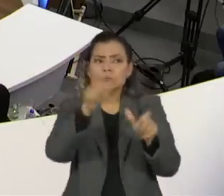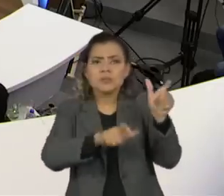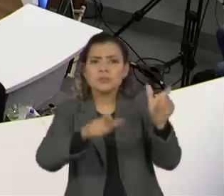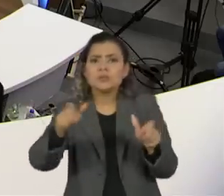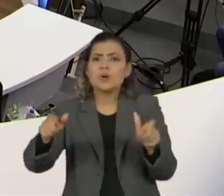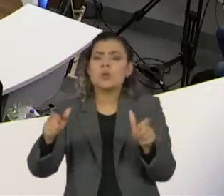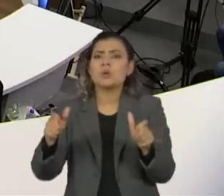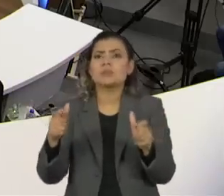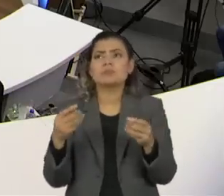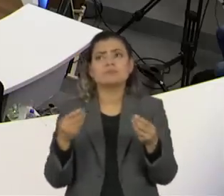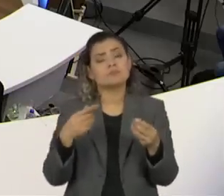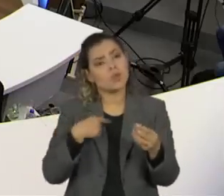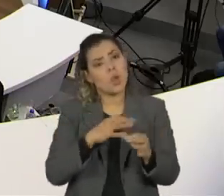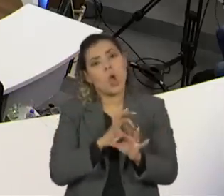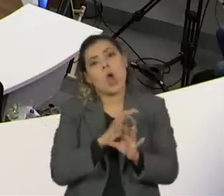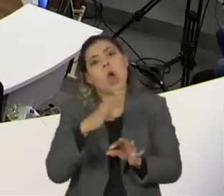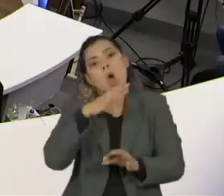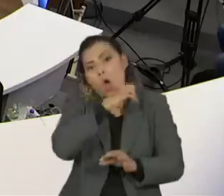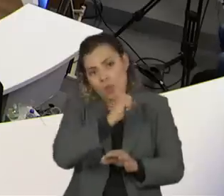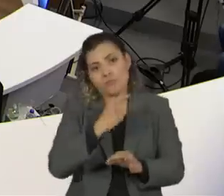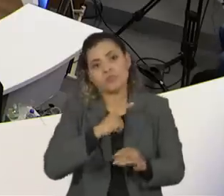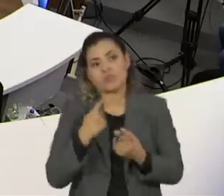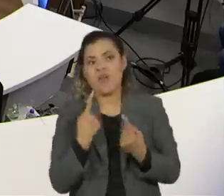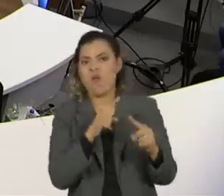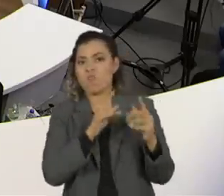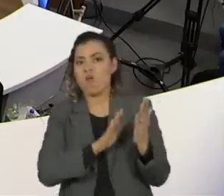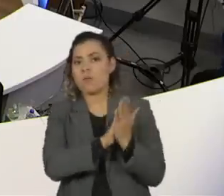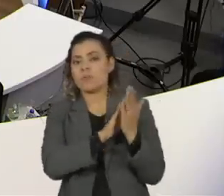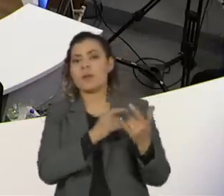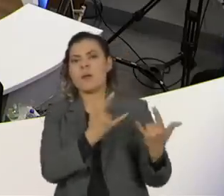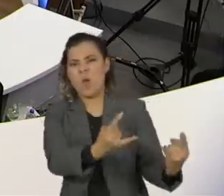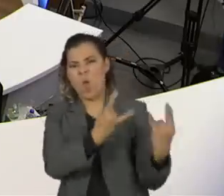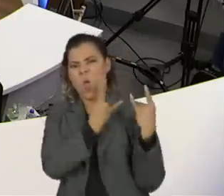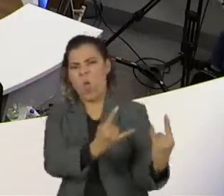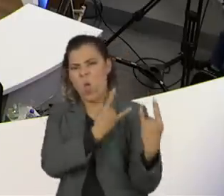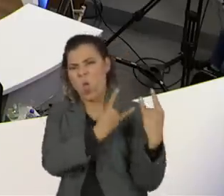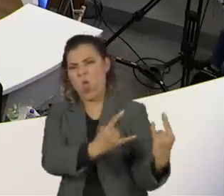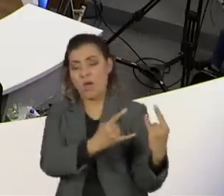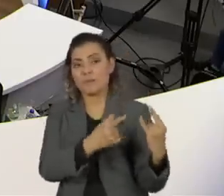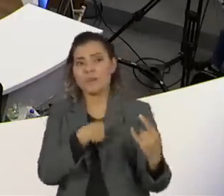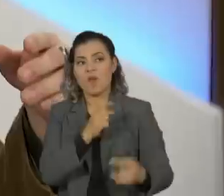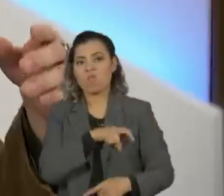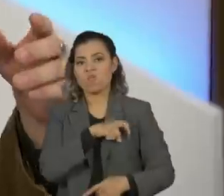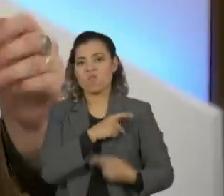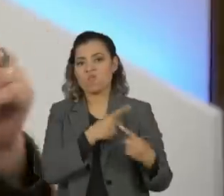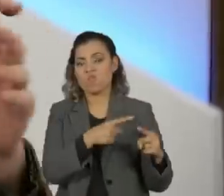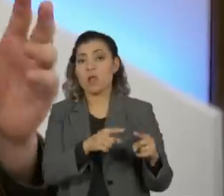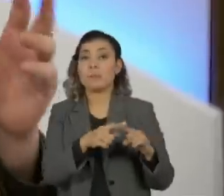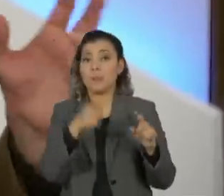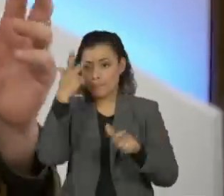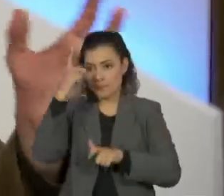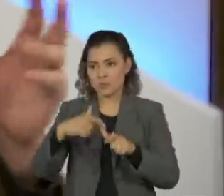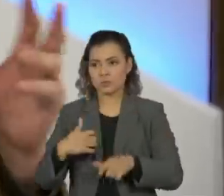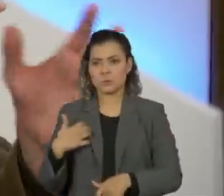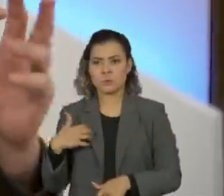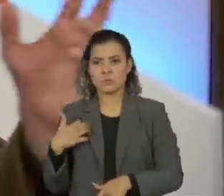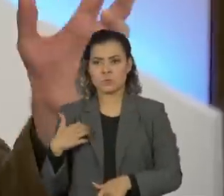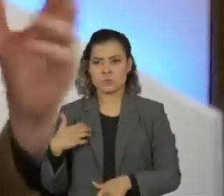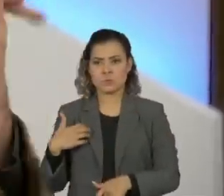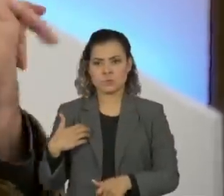basicamente, é claro que eu tinha uma certa rixa com metal, eu sacaneava, isso, exato. exato. Eu acho um ressentimento